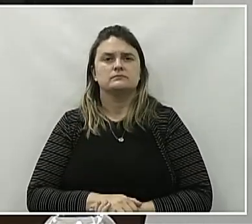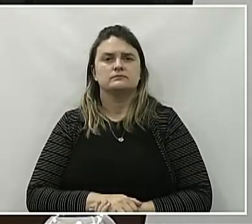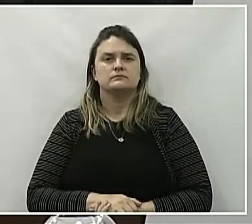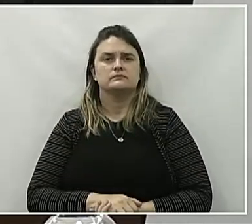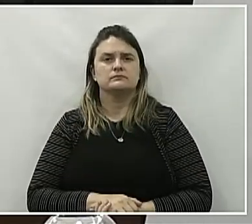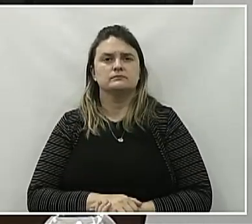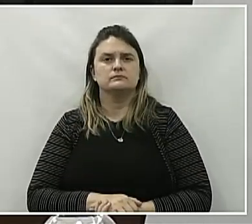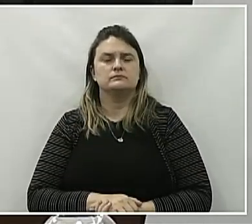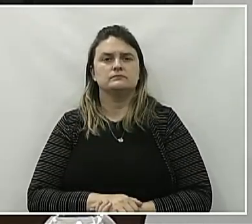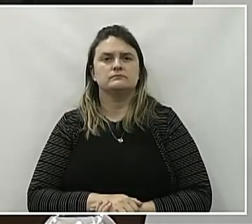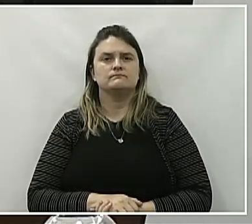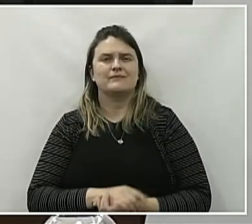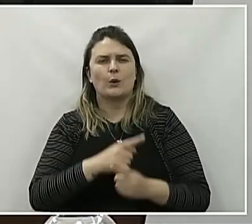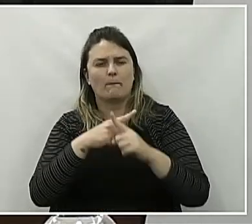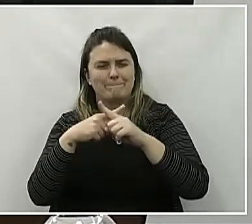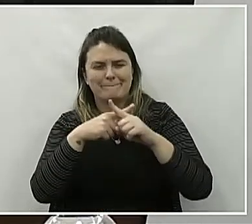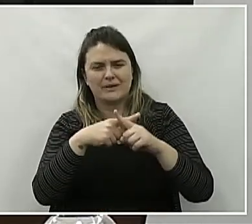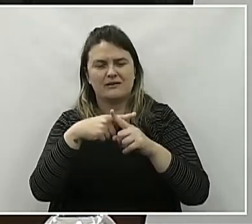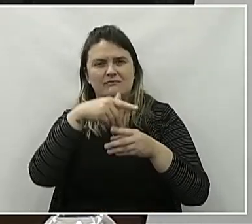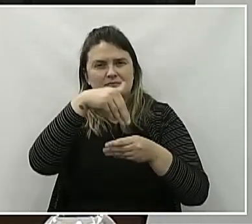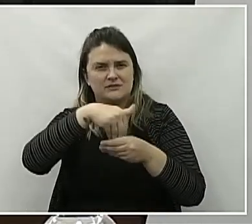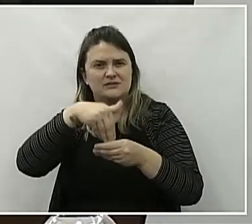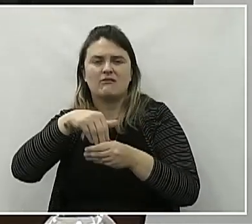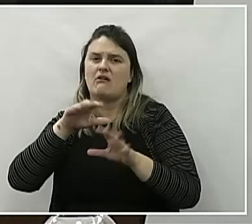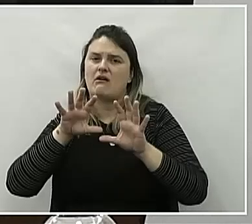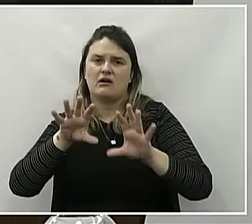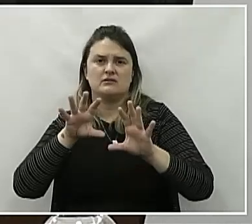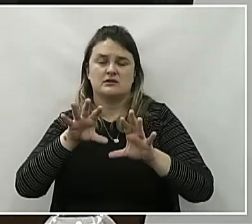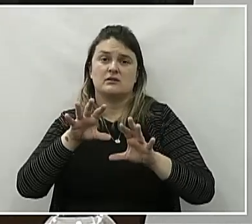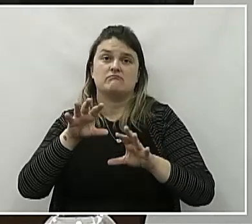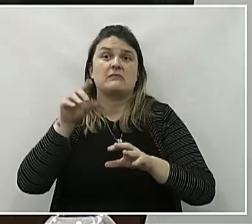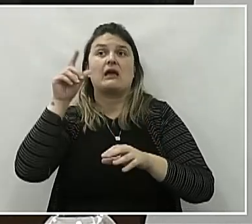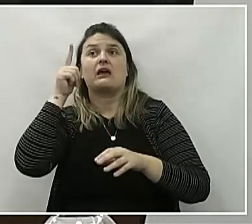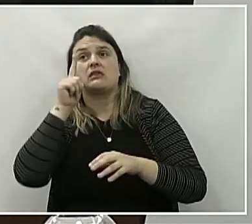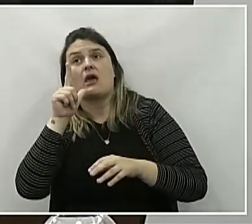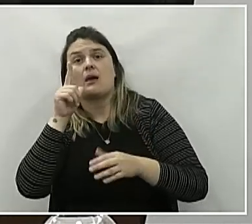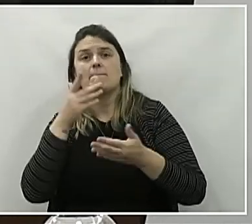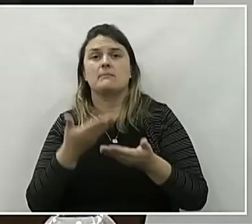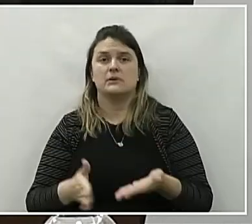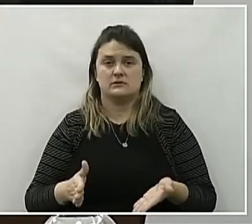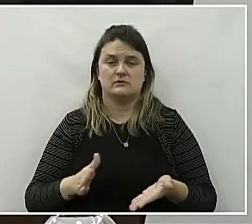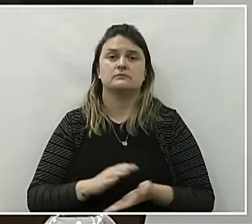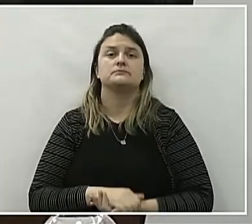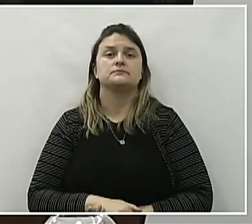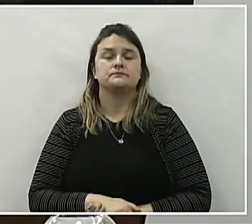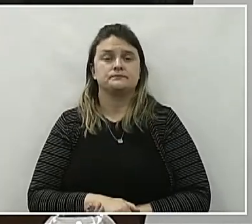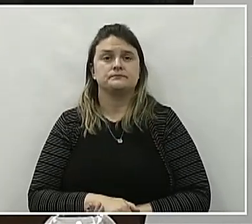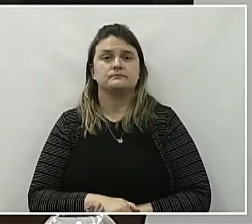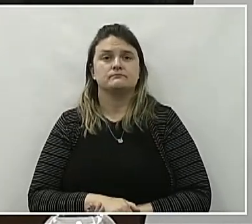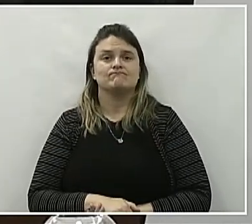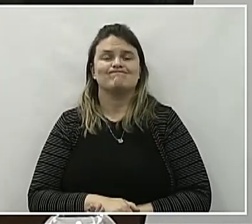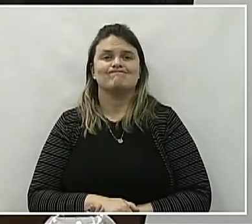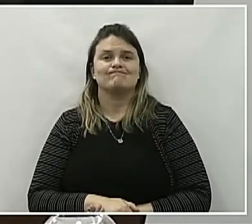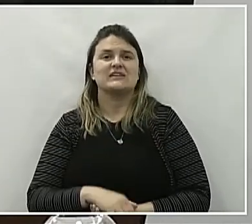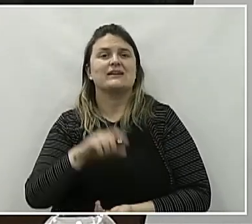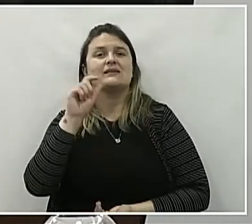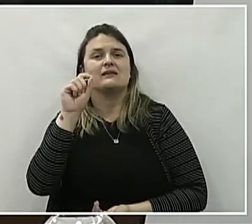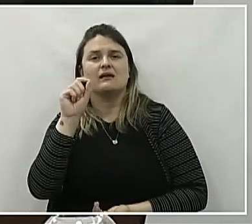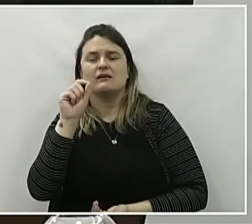eleição é assim mesmo, um vai ganhar, um vai perder. Quem não